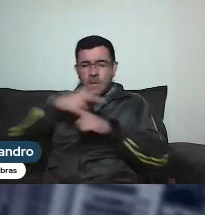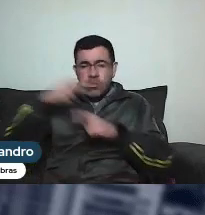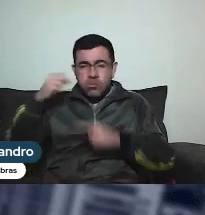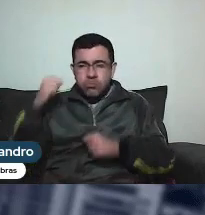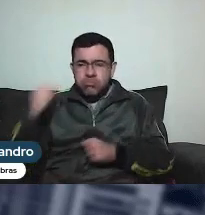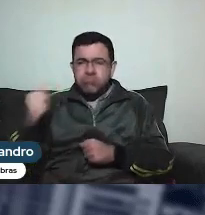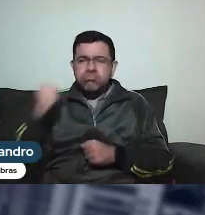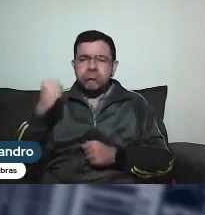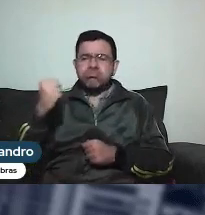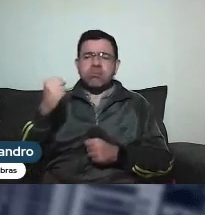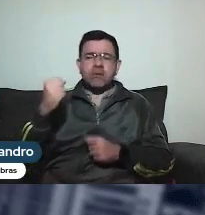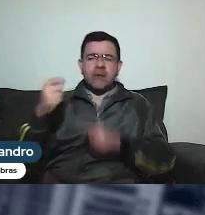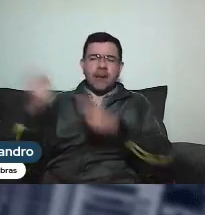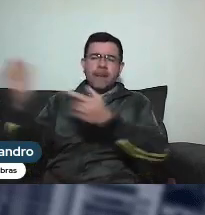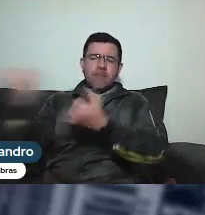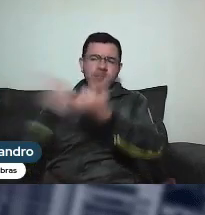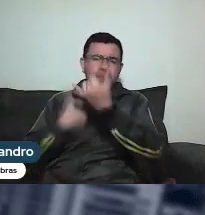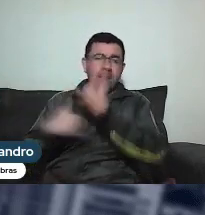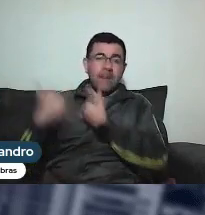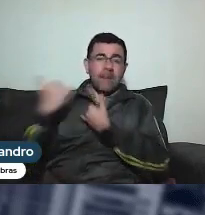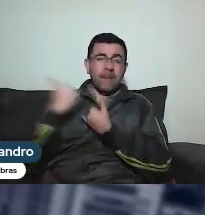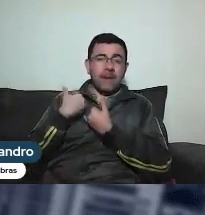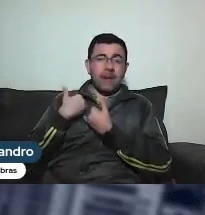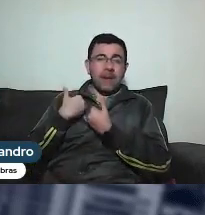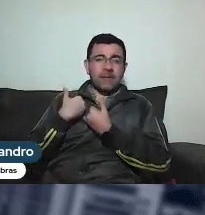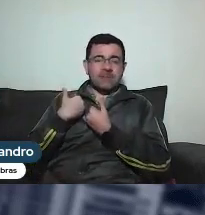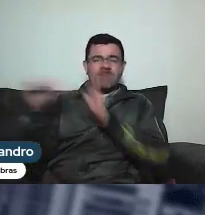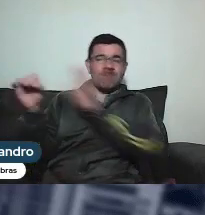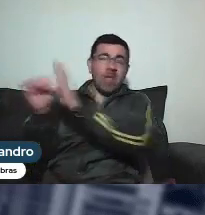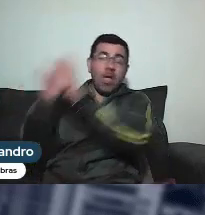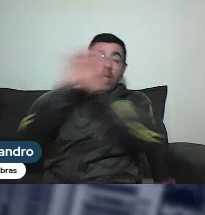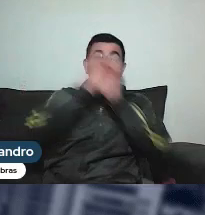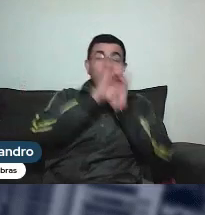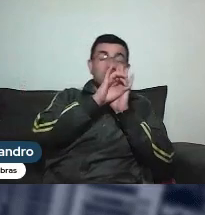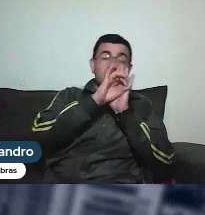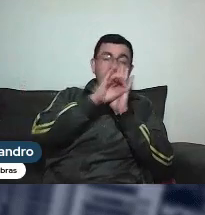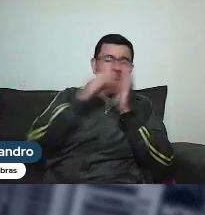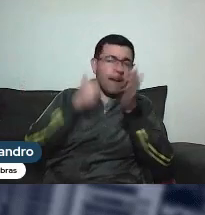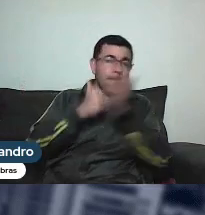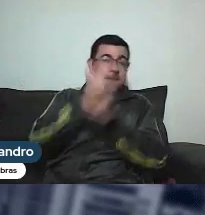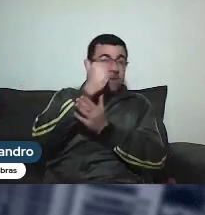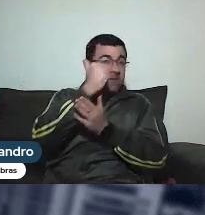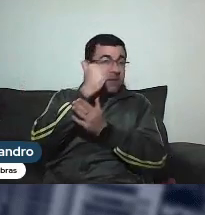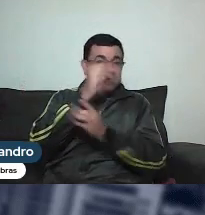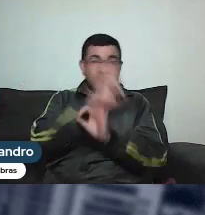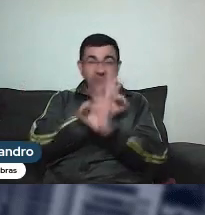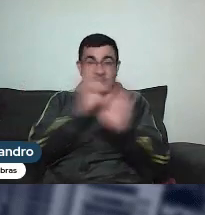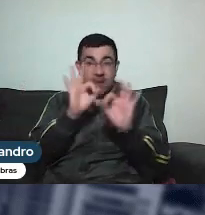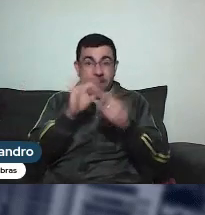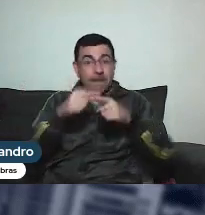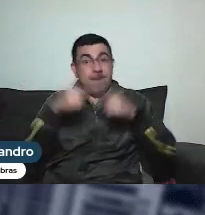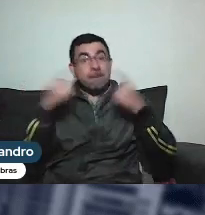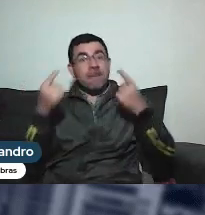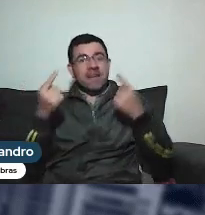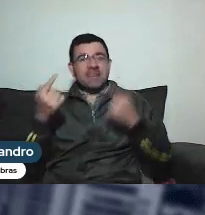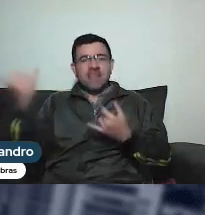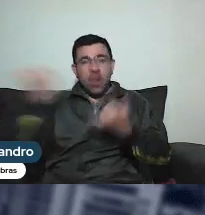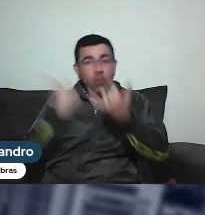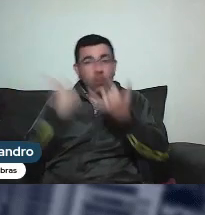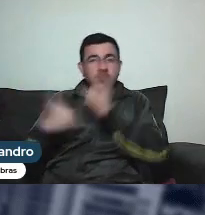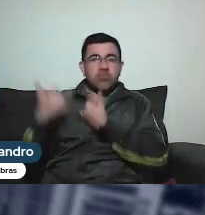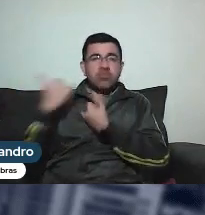é um resultado que não é oficial ainda, é oficial aprovado, mas é uma informação